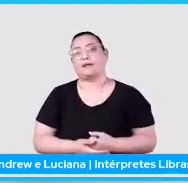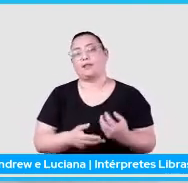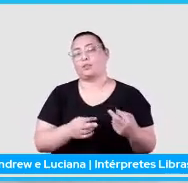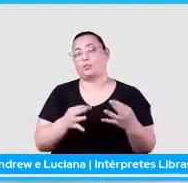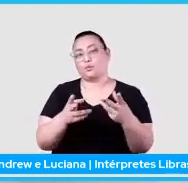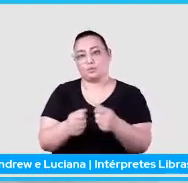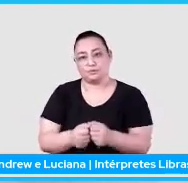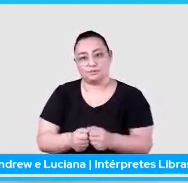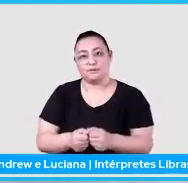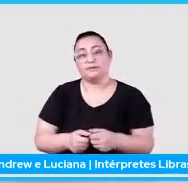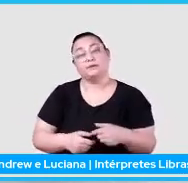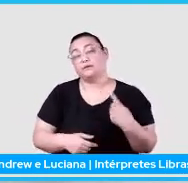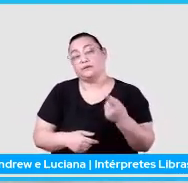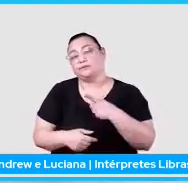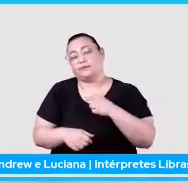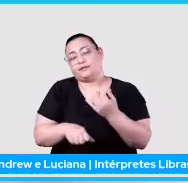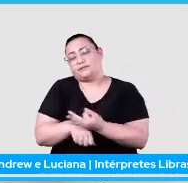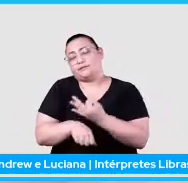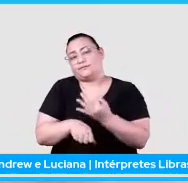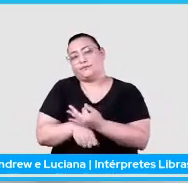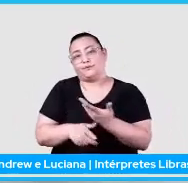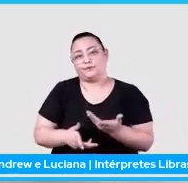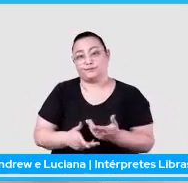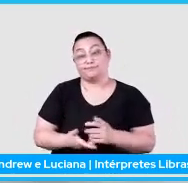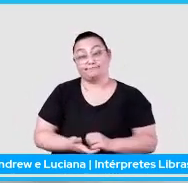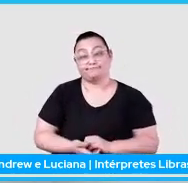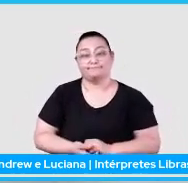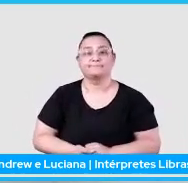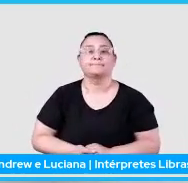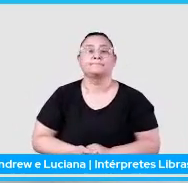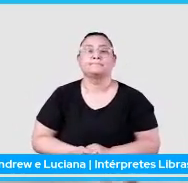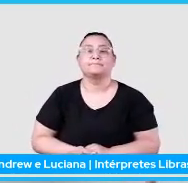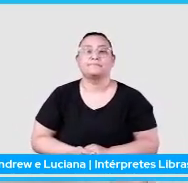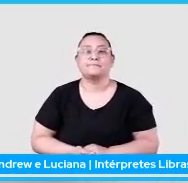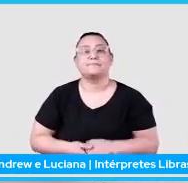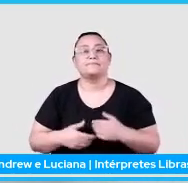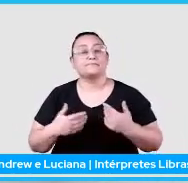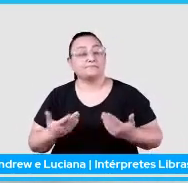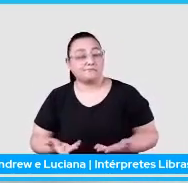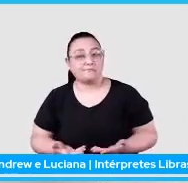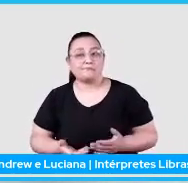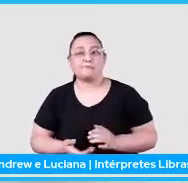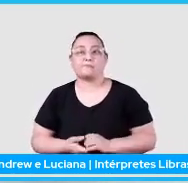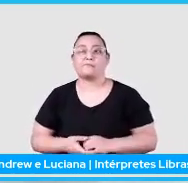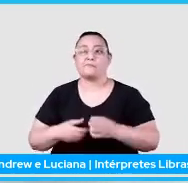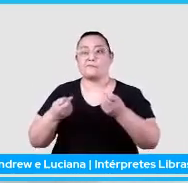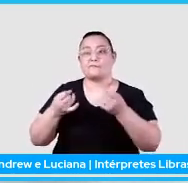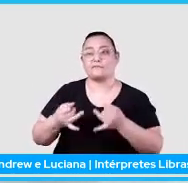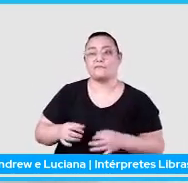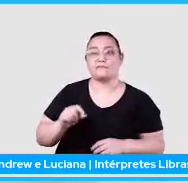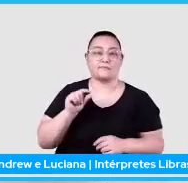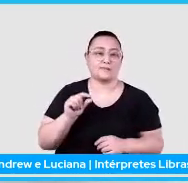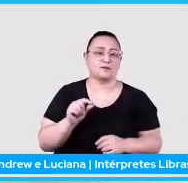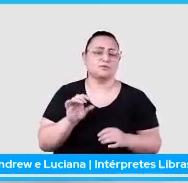não temos tantos esforços na engenharia de recursos. Tá, então, eu vou falar aqui só umas